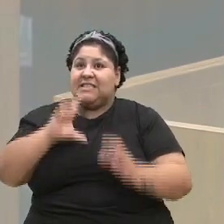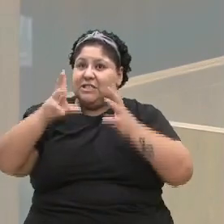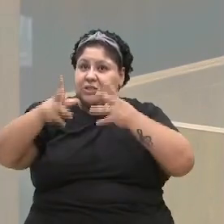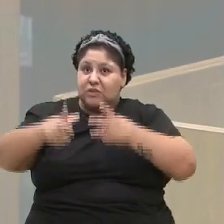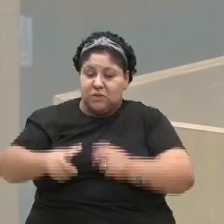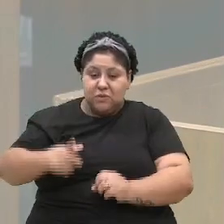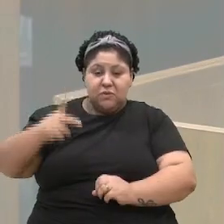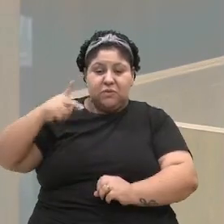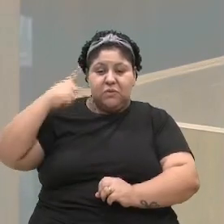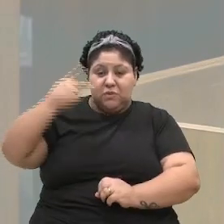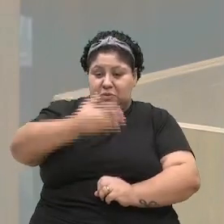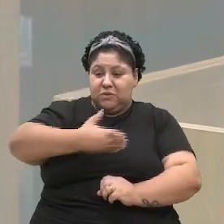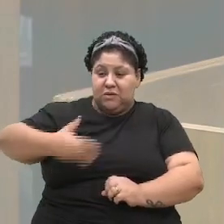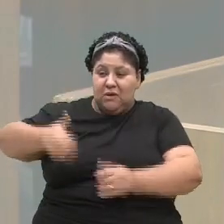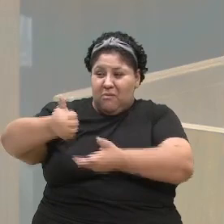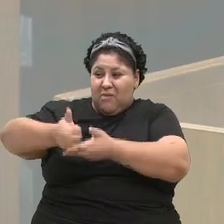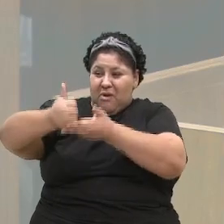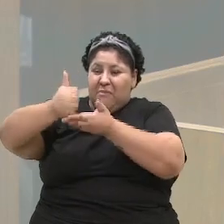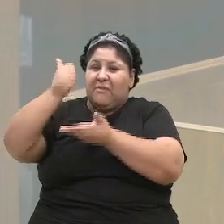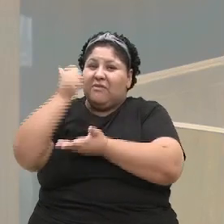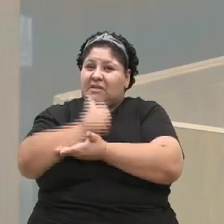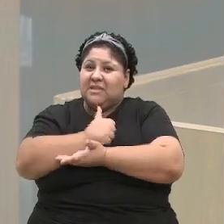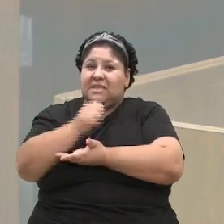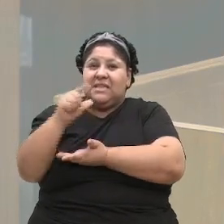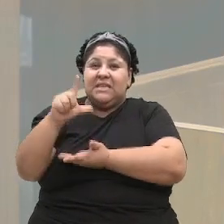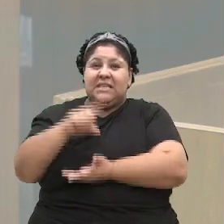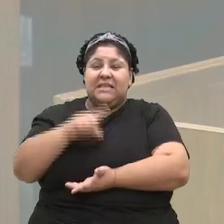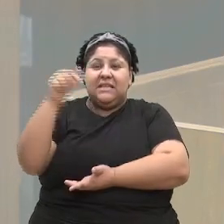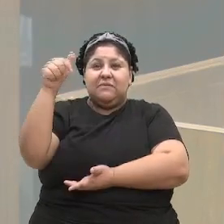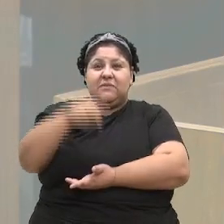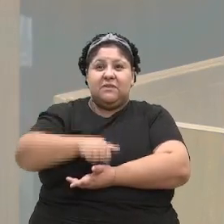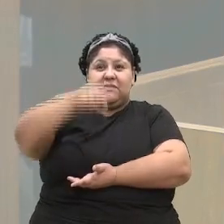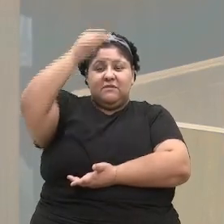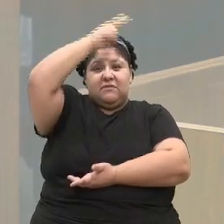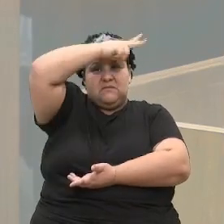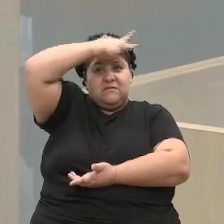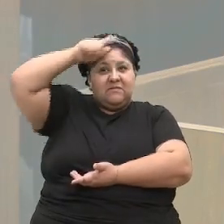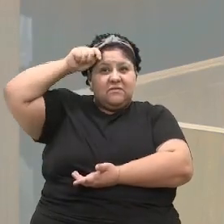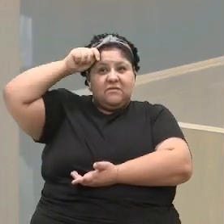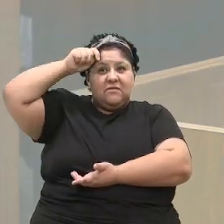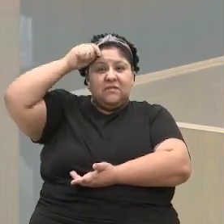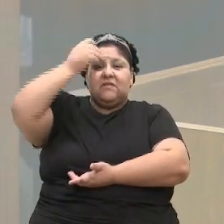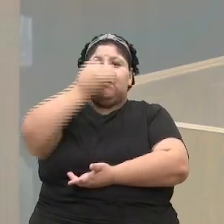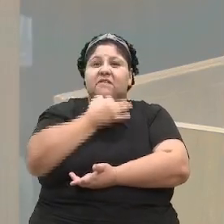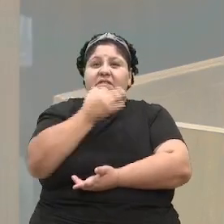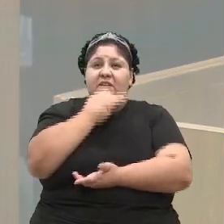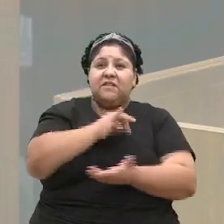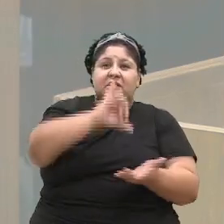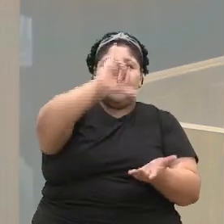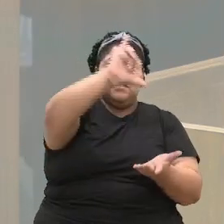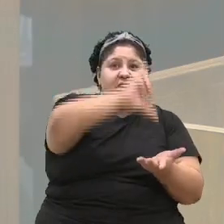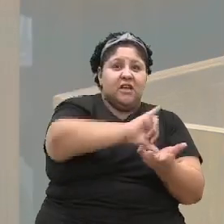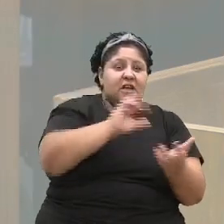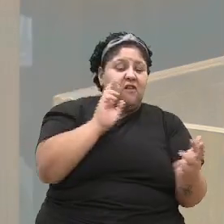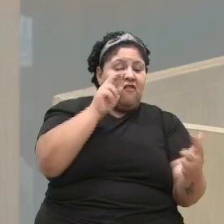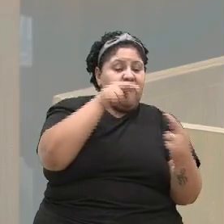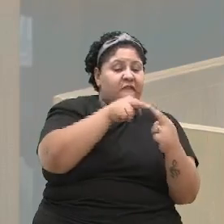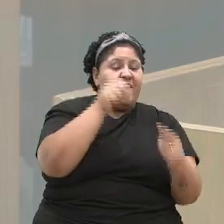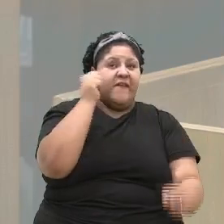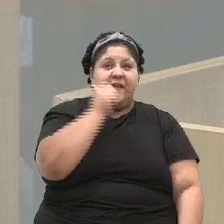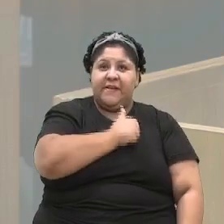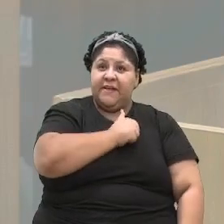pública para amparar as mulheres. Nós temos aqui, na Prefeitura Municipal de Caxias do Sul, o Centro de Referência da Mulher.